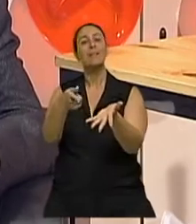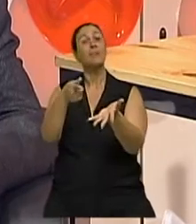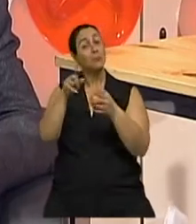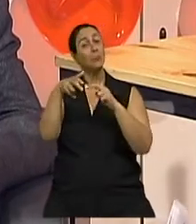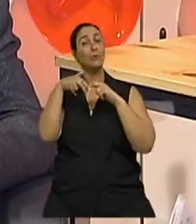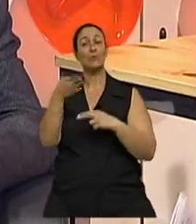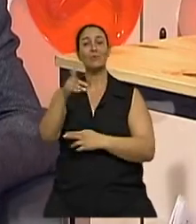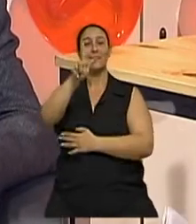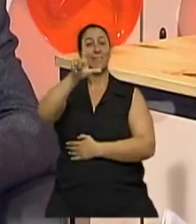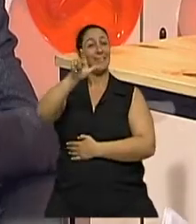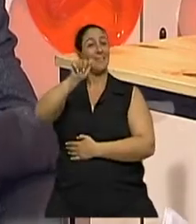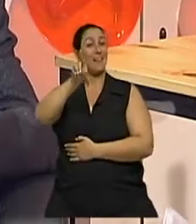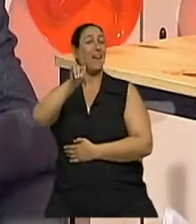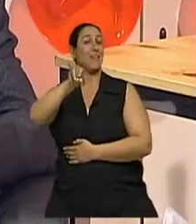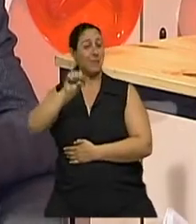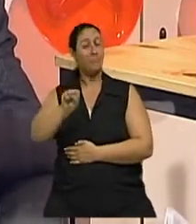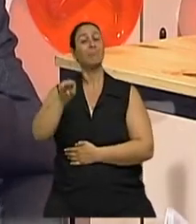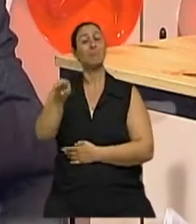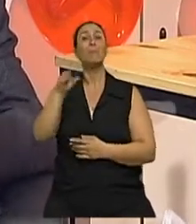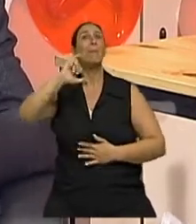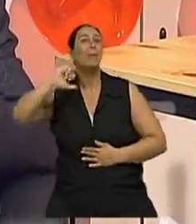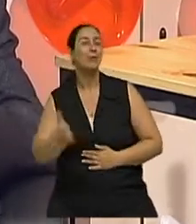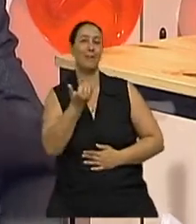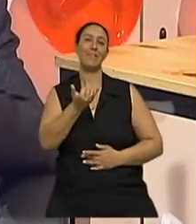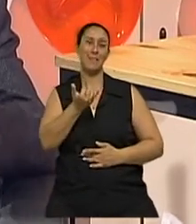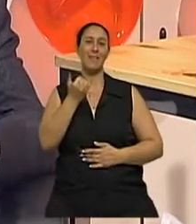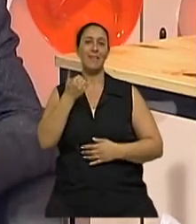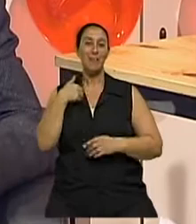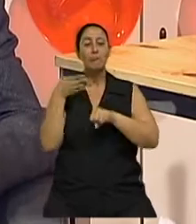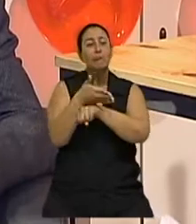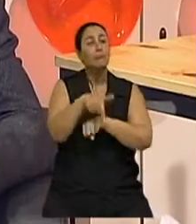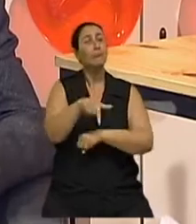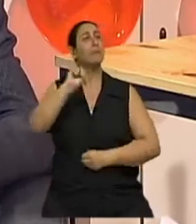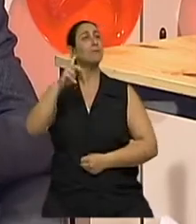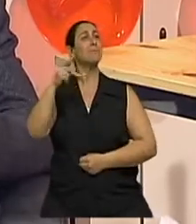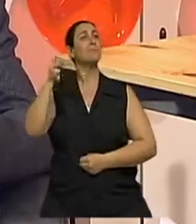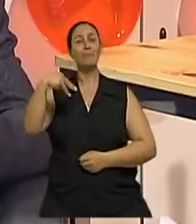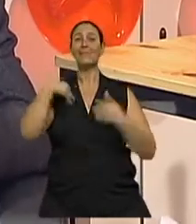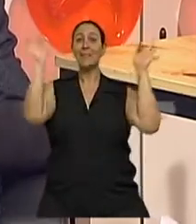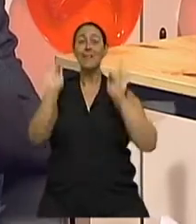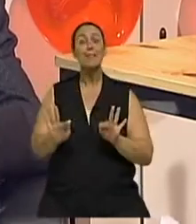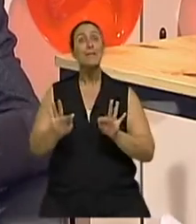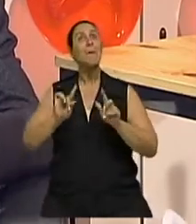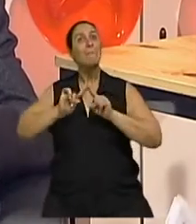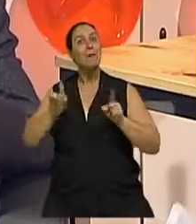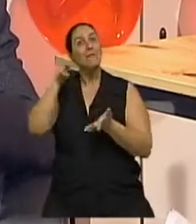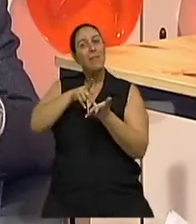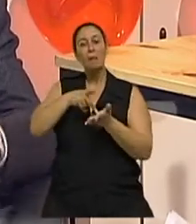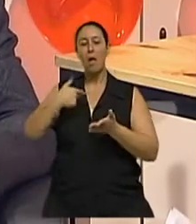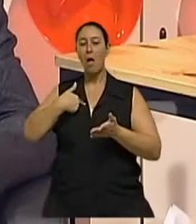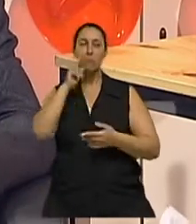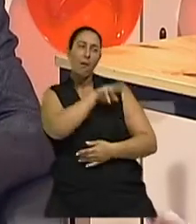Gladys é um exemplo, né? De alguém que aproveitou, aproveita a instituição, aproveita a oportunidade que ela tem lá, desenvolve